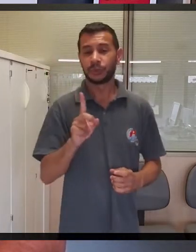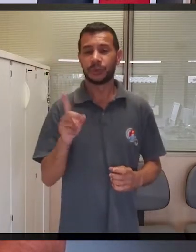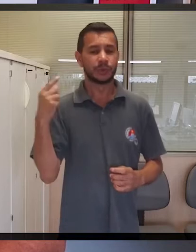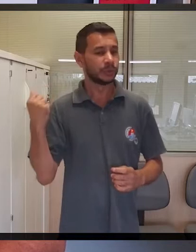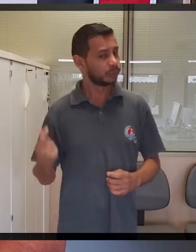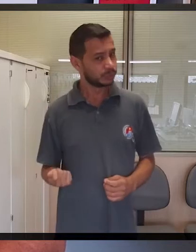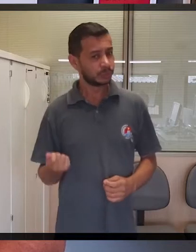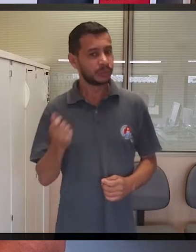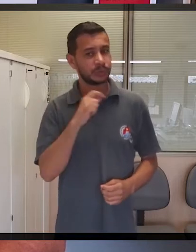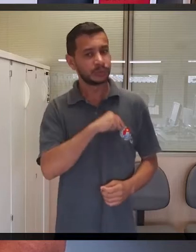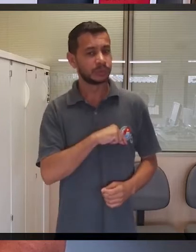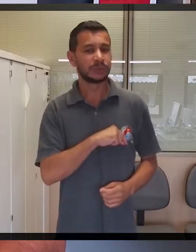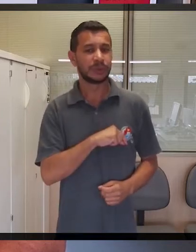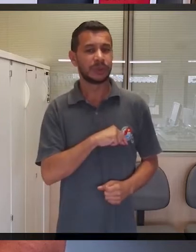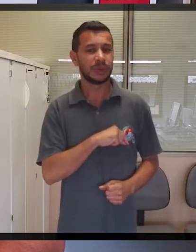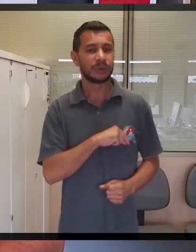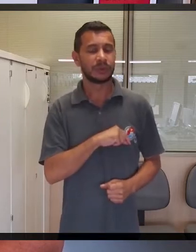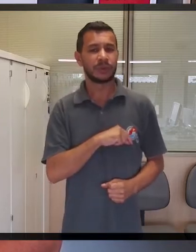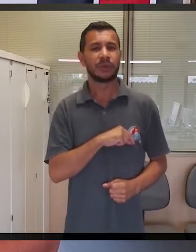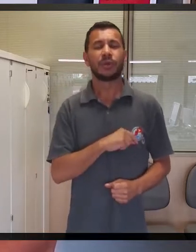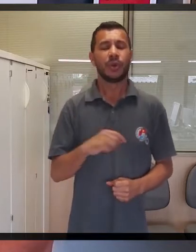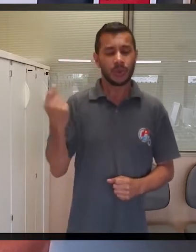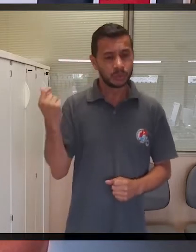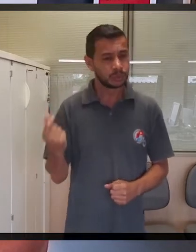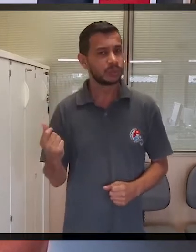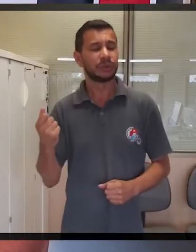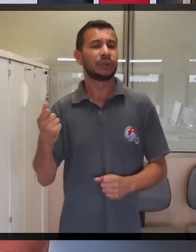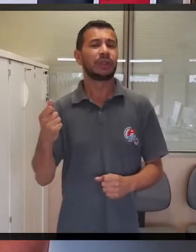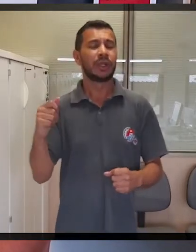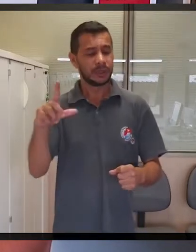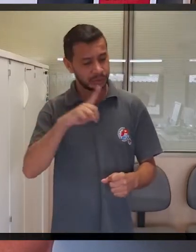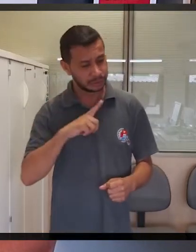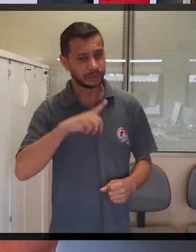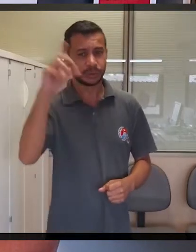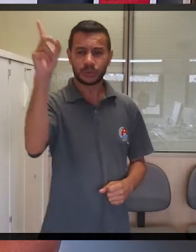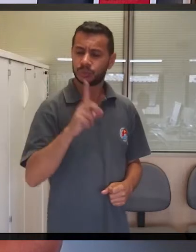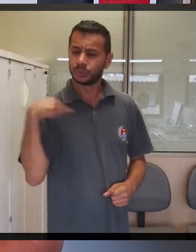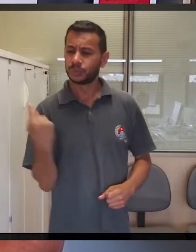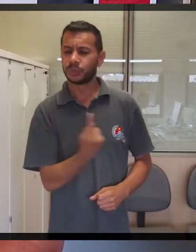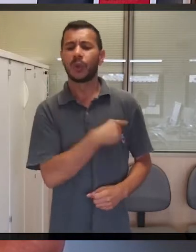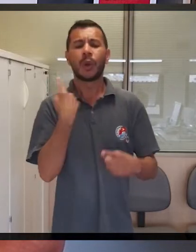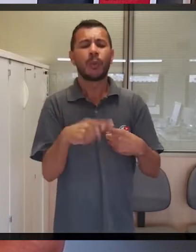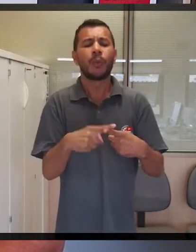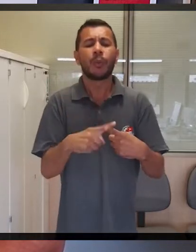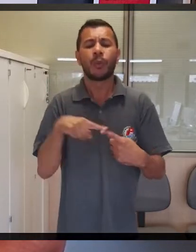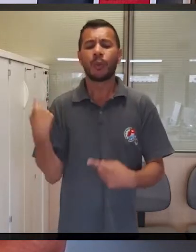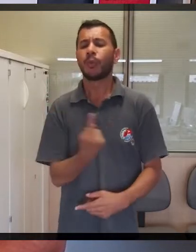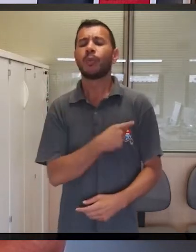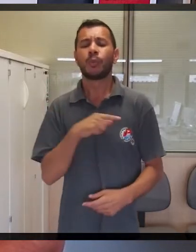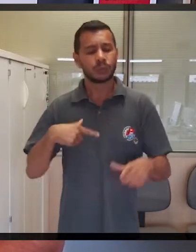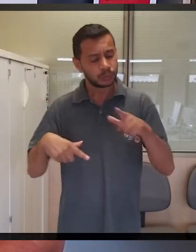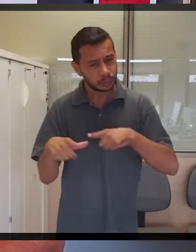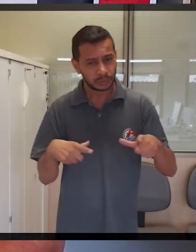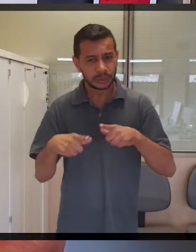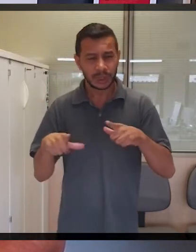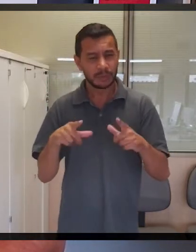salário. Porque não é nem benefício, é um direito nosso. Nós trabalhamos para conquistar isso.